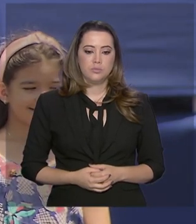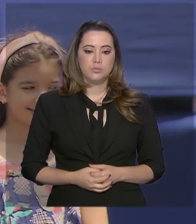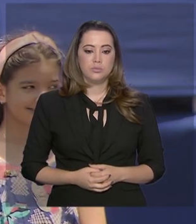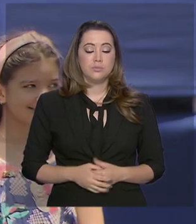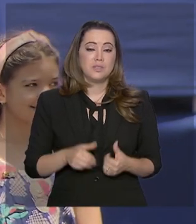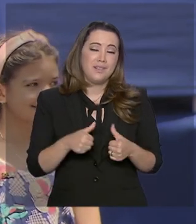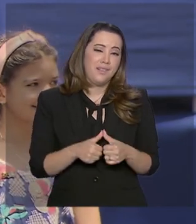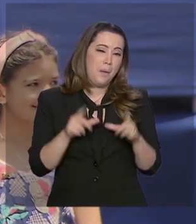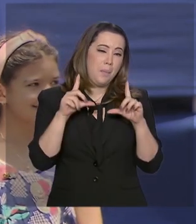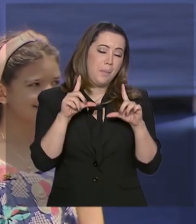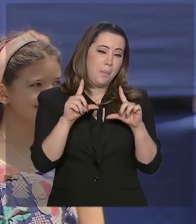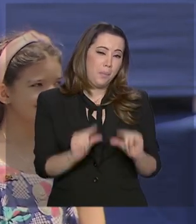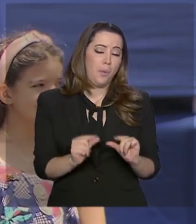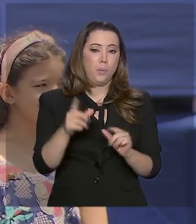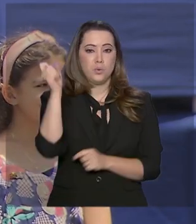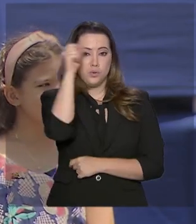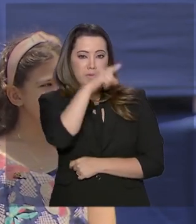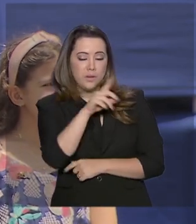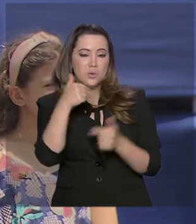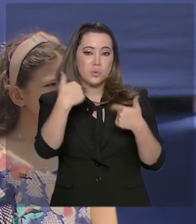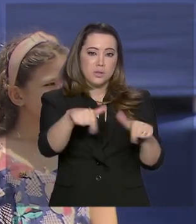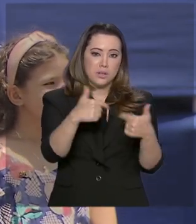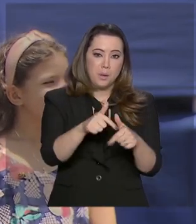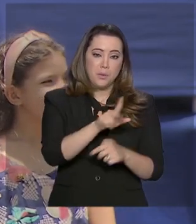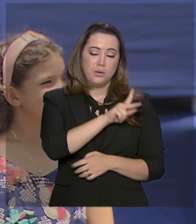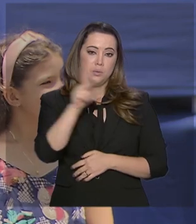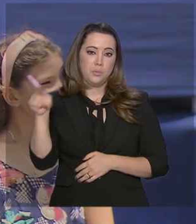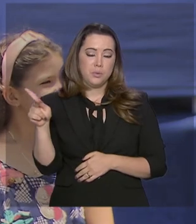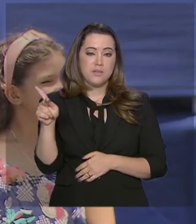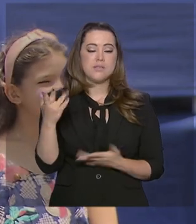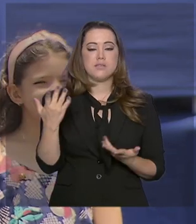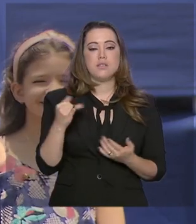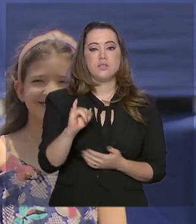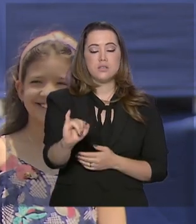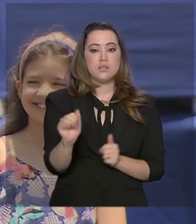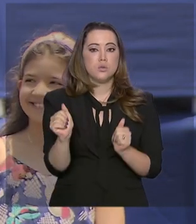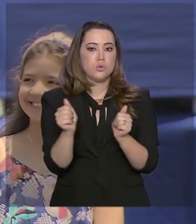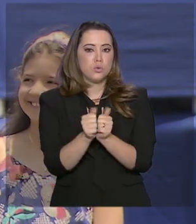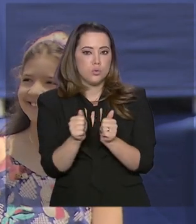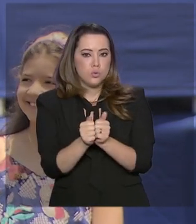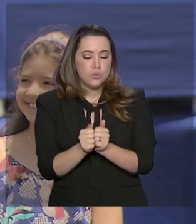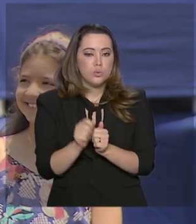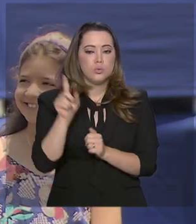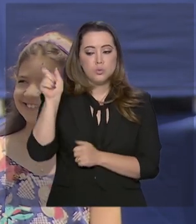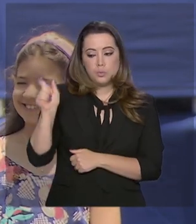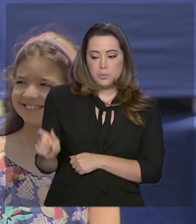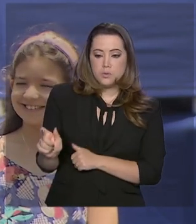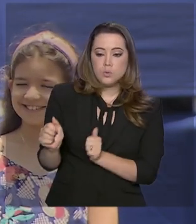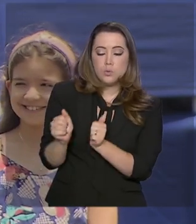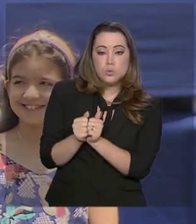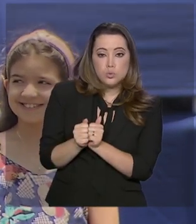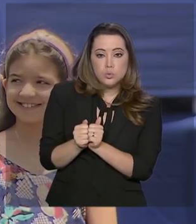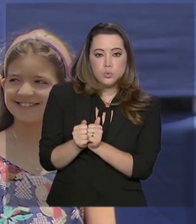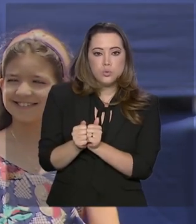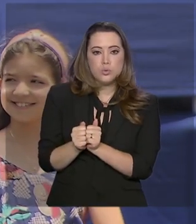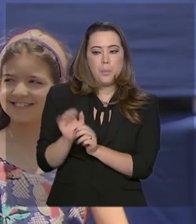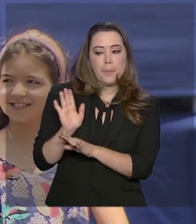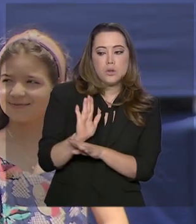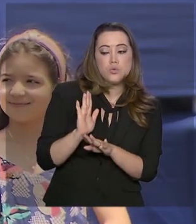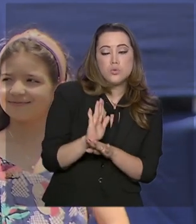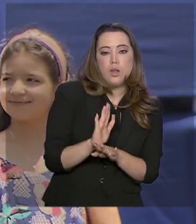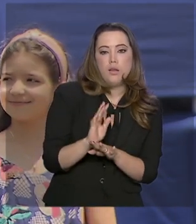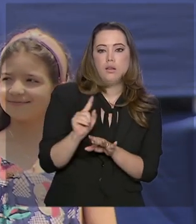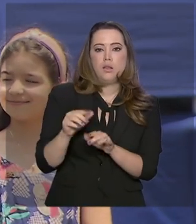muito menos difícil o trabalho de um presidente quando tem ao seu lado, para assessorá-lo,